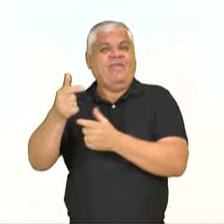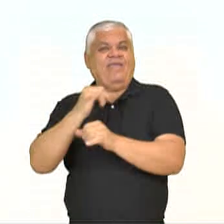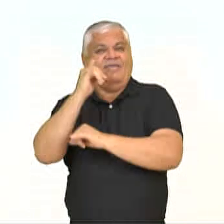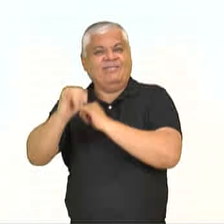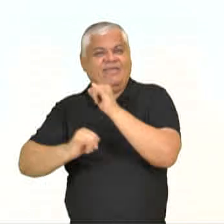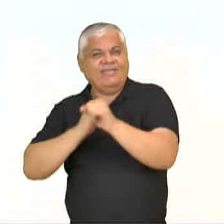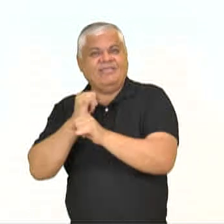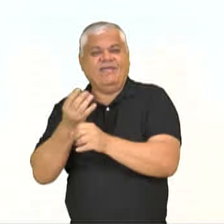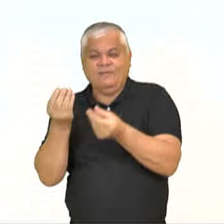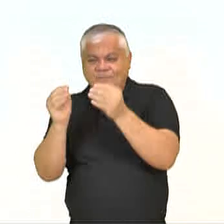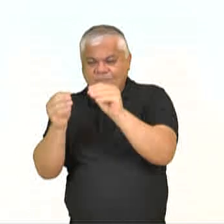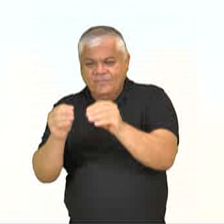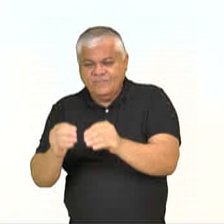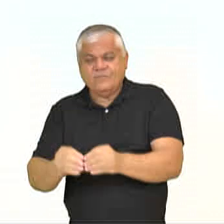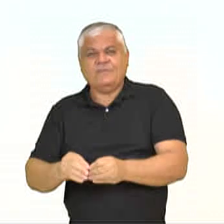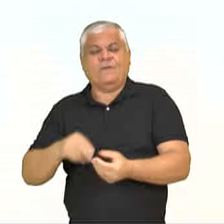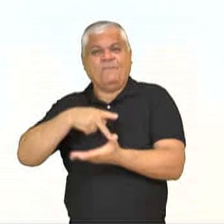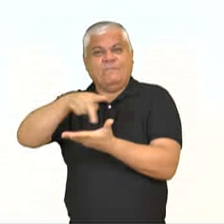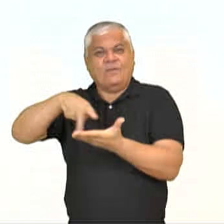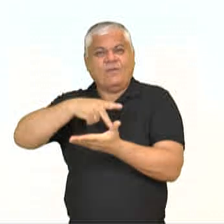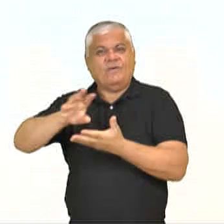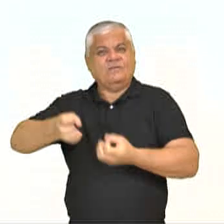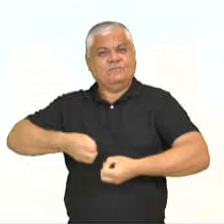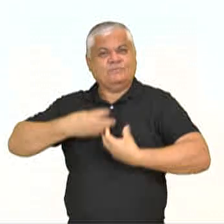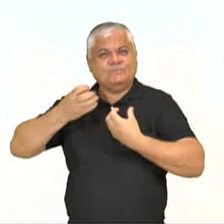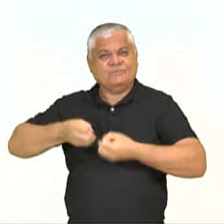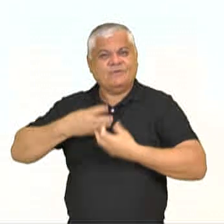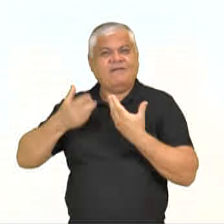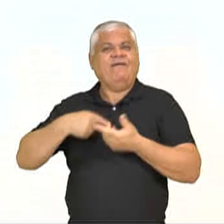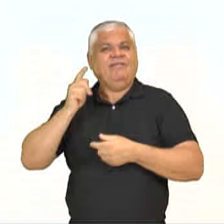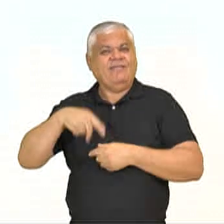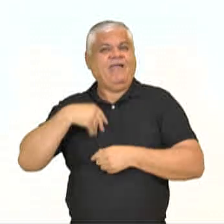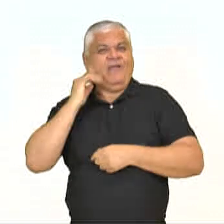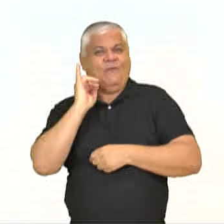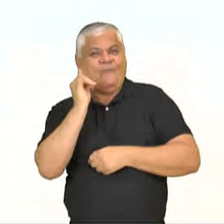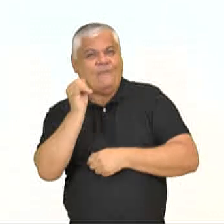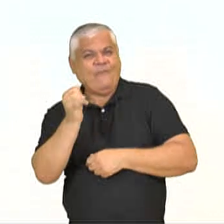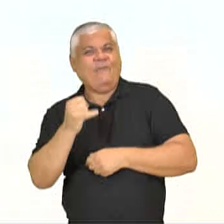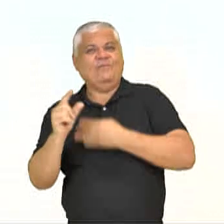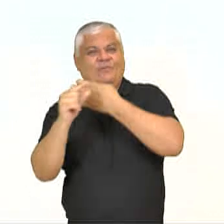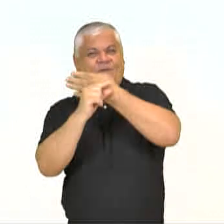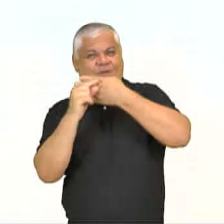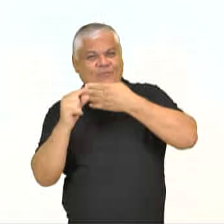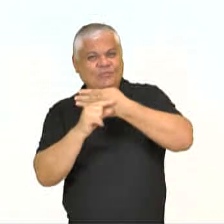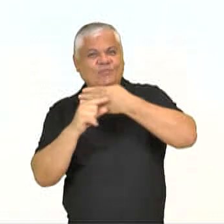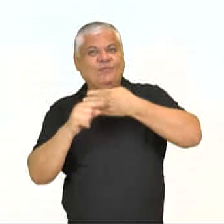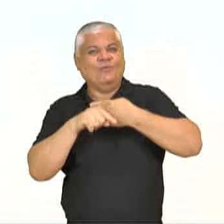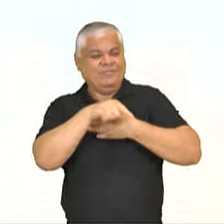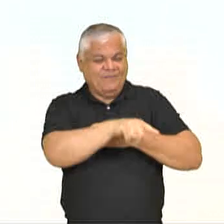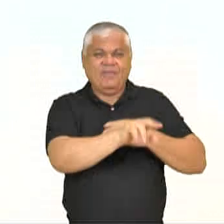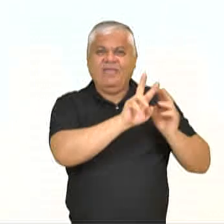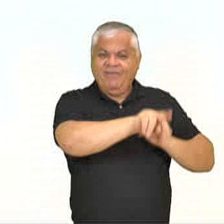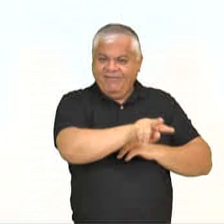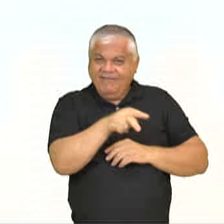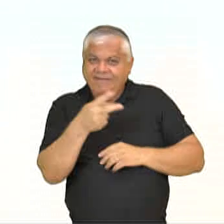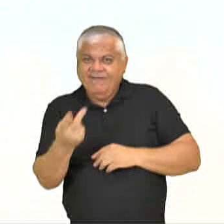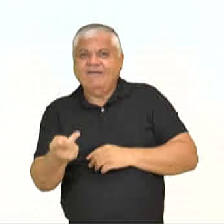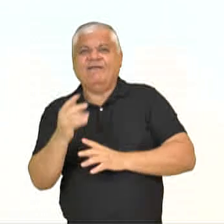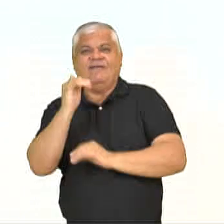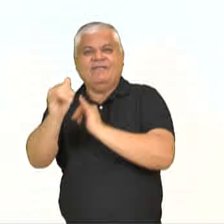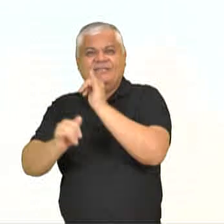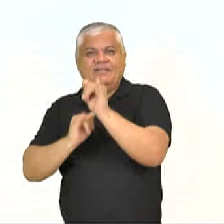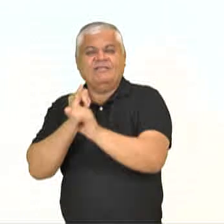poesia ou microcontos no Twitter. Até os imortais, os grandes autores, os monstros da